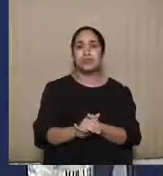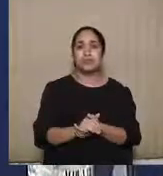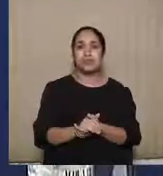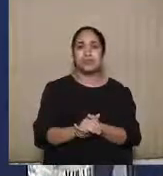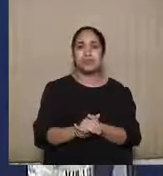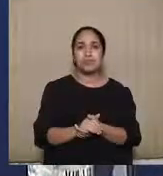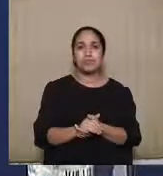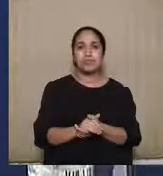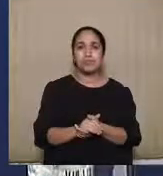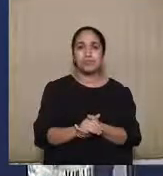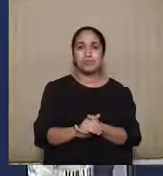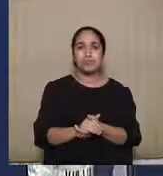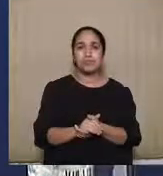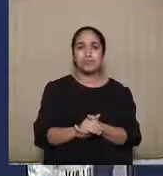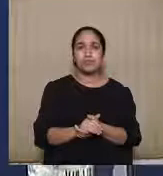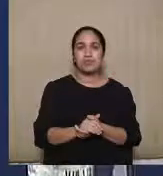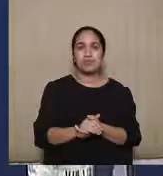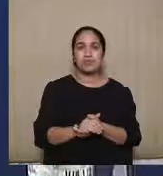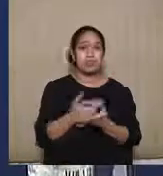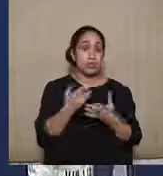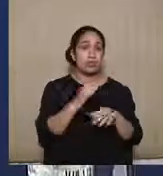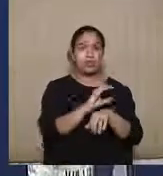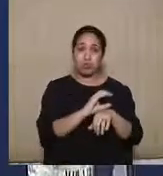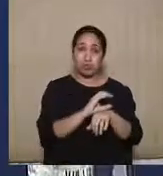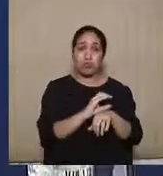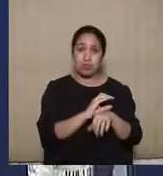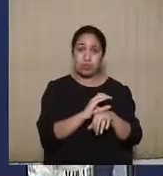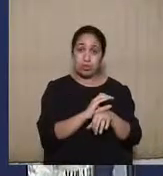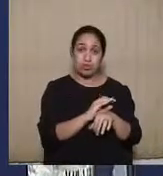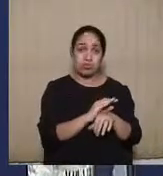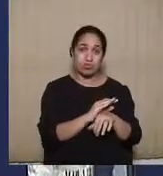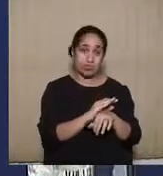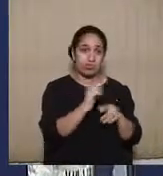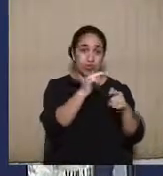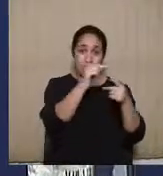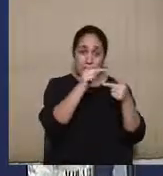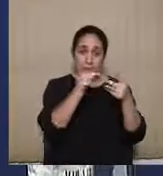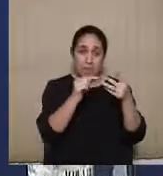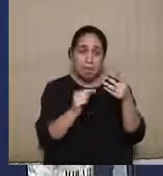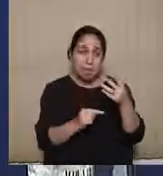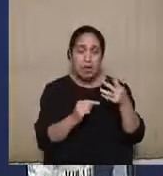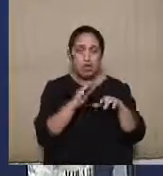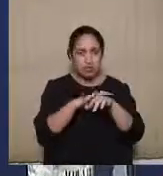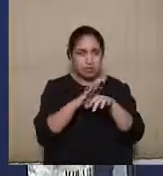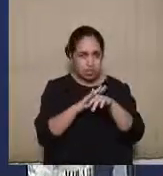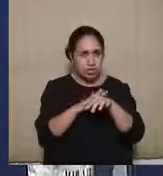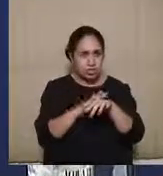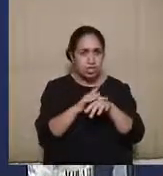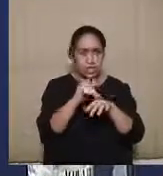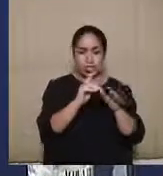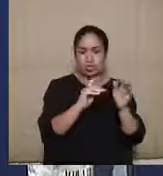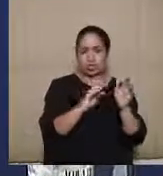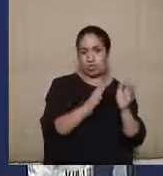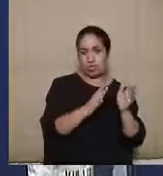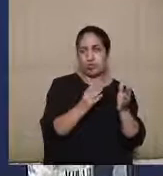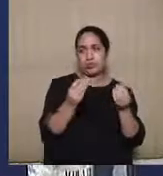constituição das vontades no sentido de se constituir uma federação, o partido deixa